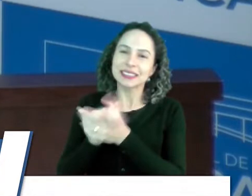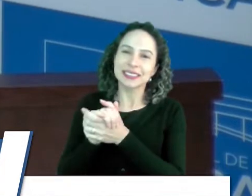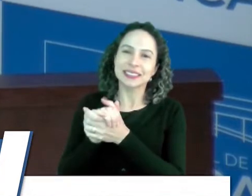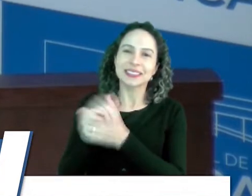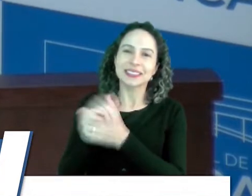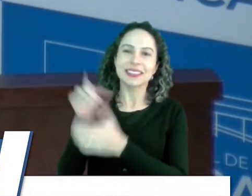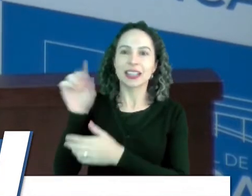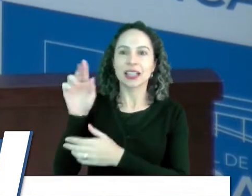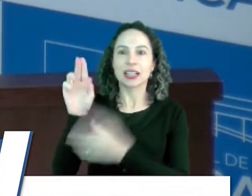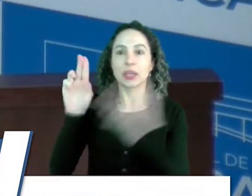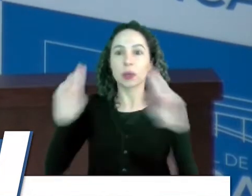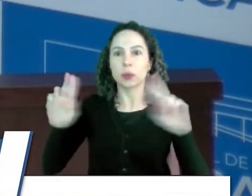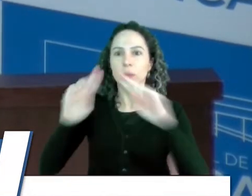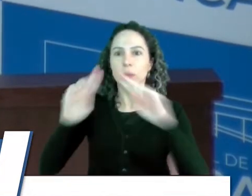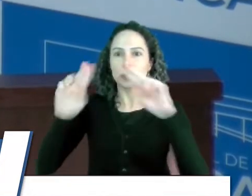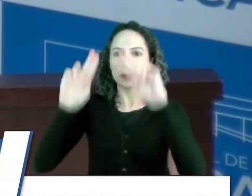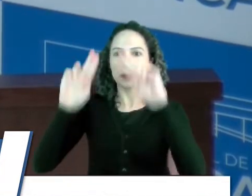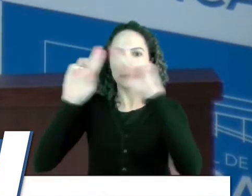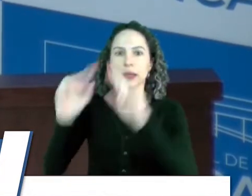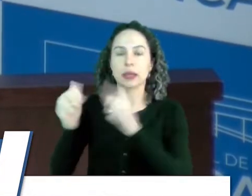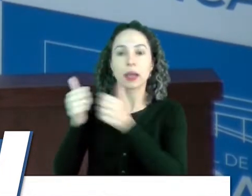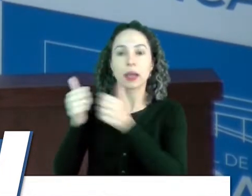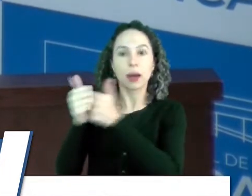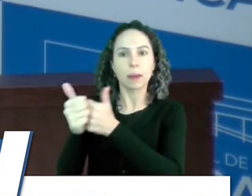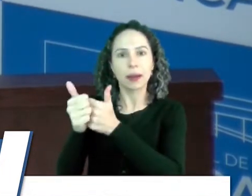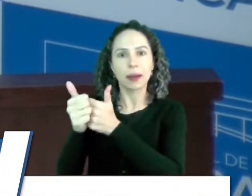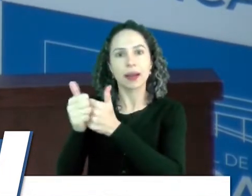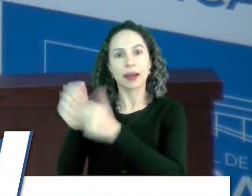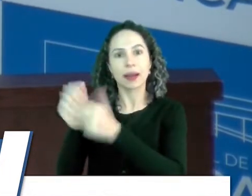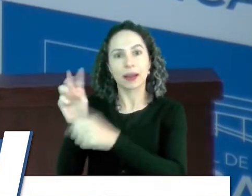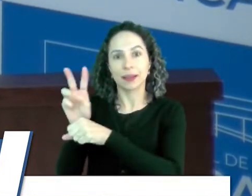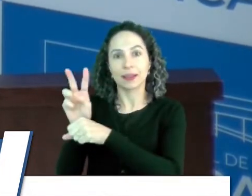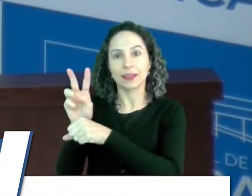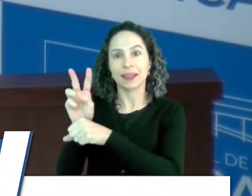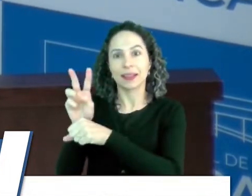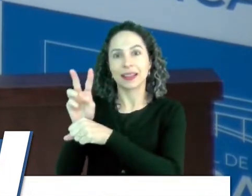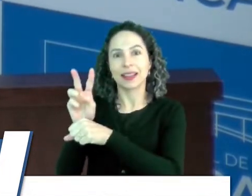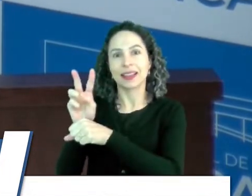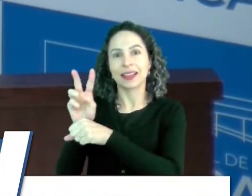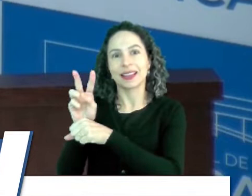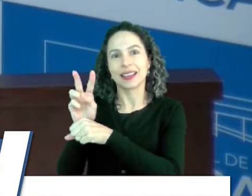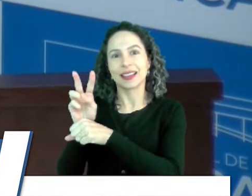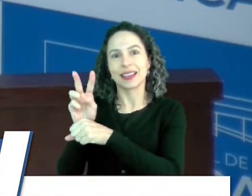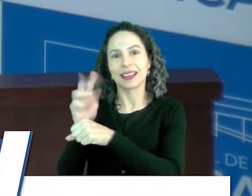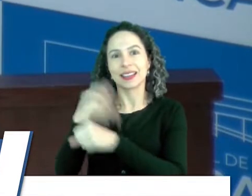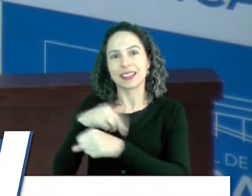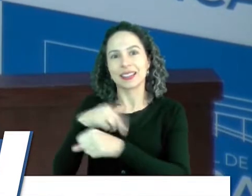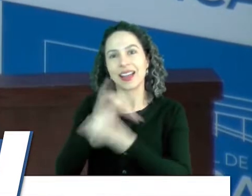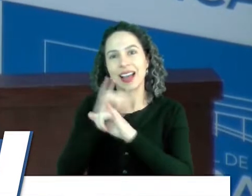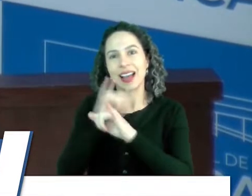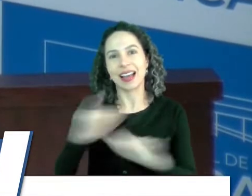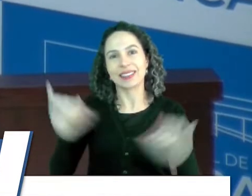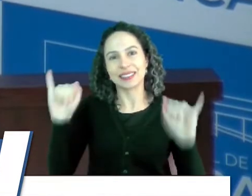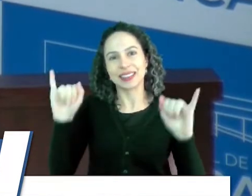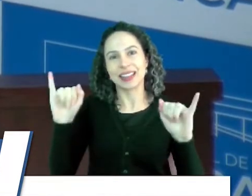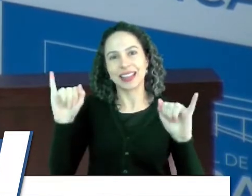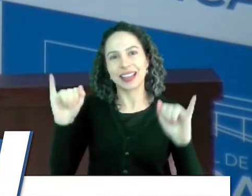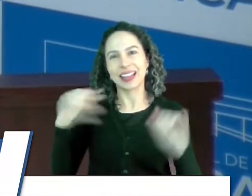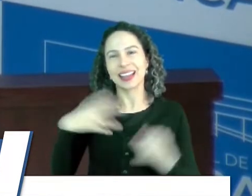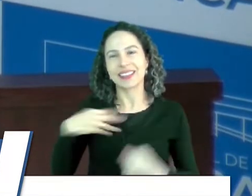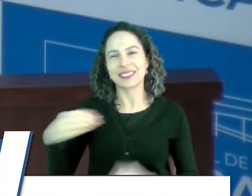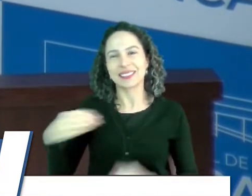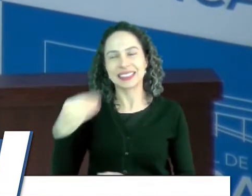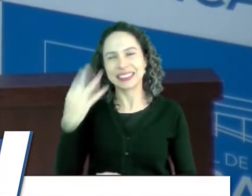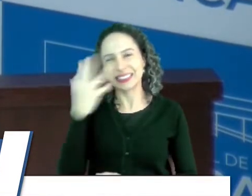ela está acompanhando lá, está ligada lá para nós anunciarmos uma filha tão linda que veio nesse